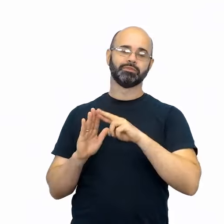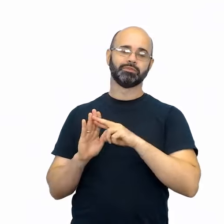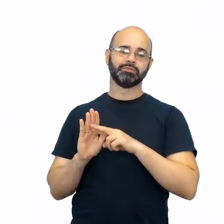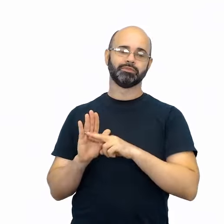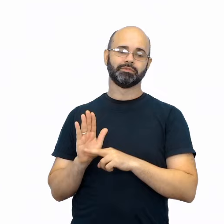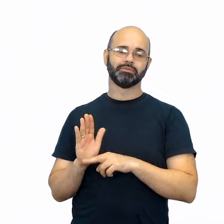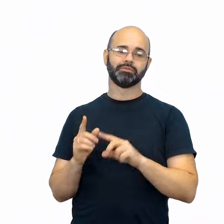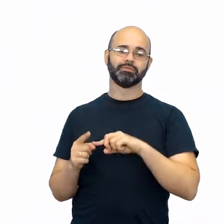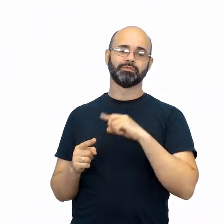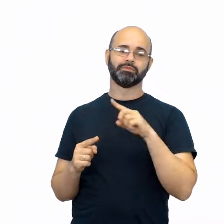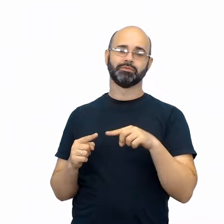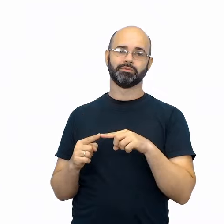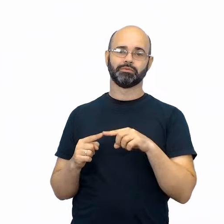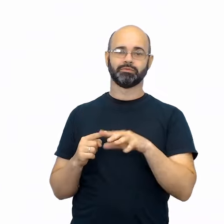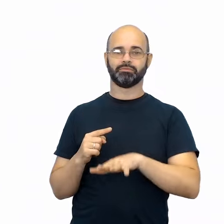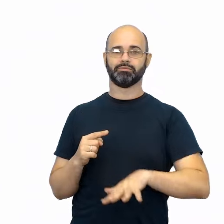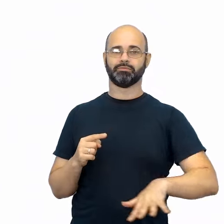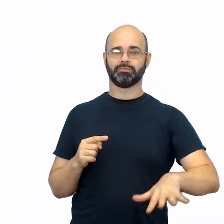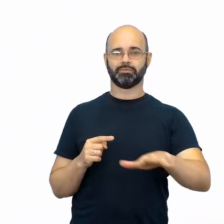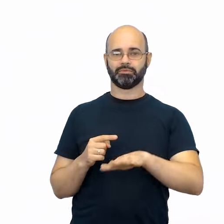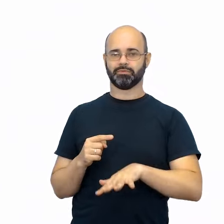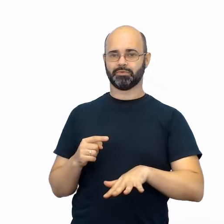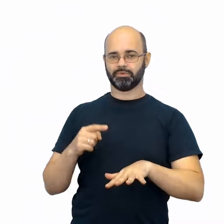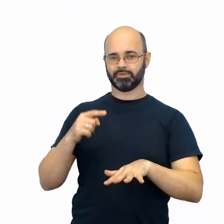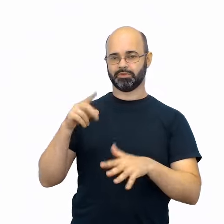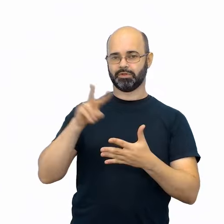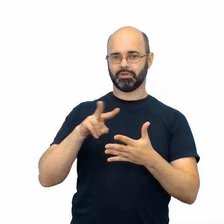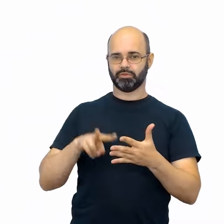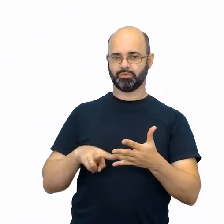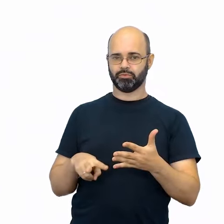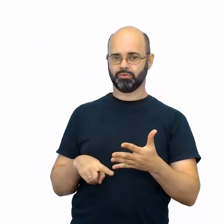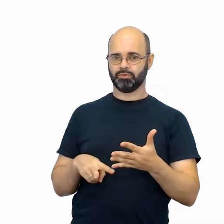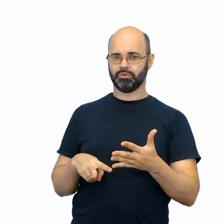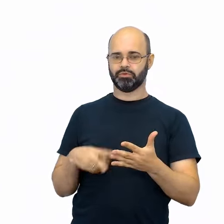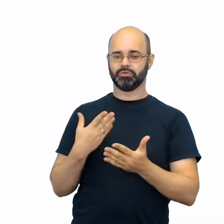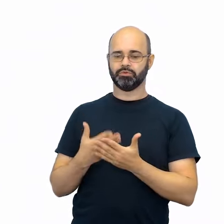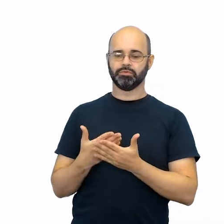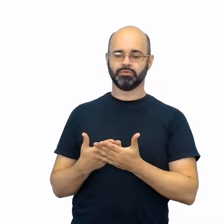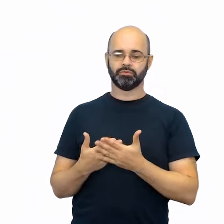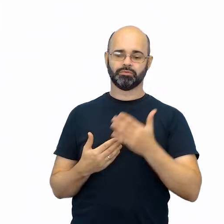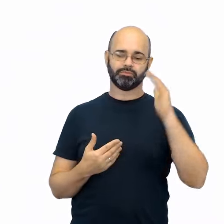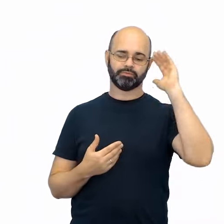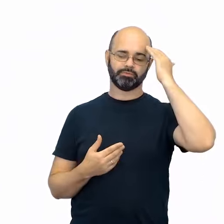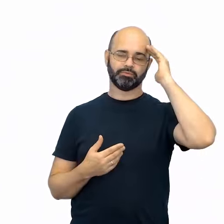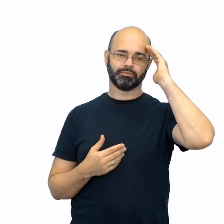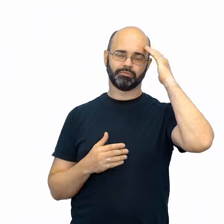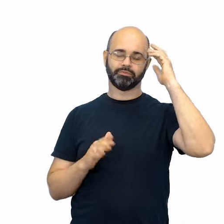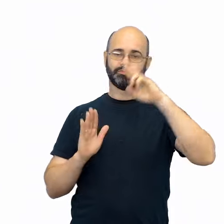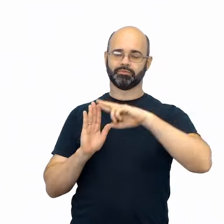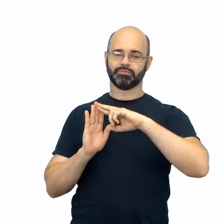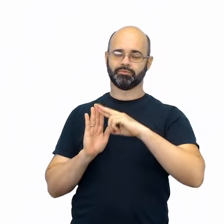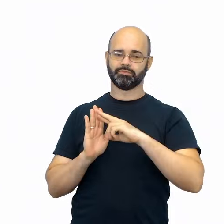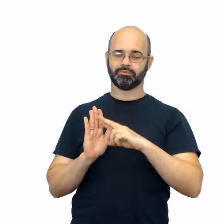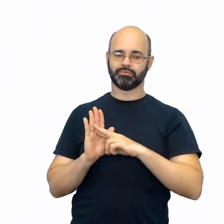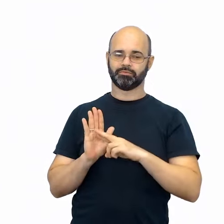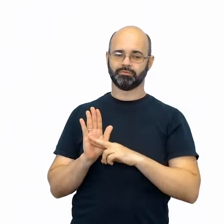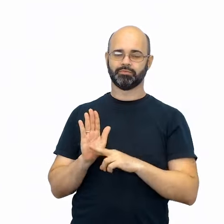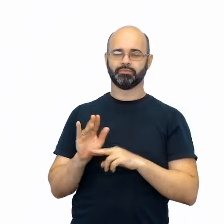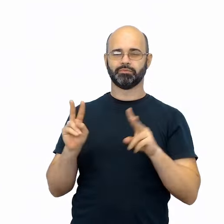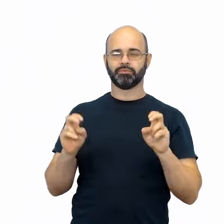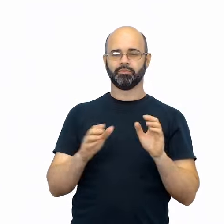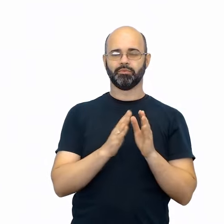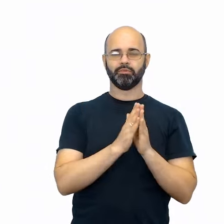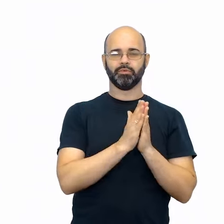refletirão sobre os espaços de leitura da escola e buscarão explorar a compreensão de algumas regras para empréstimos de livro.